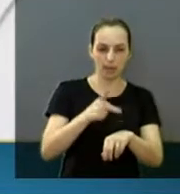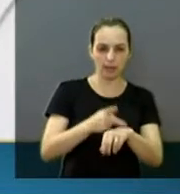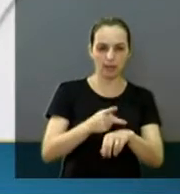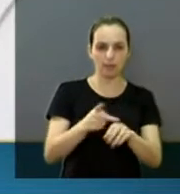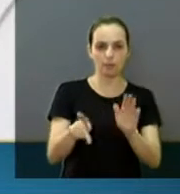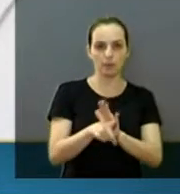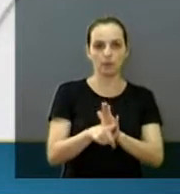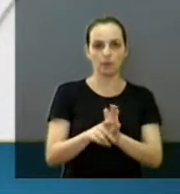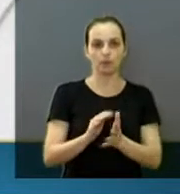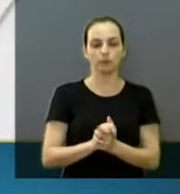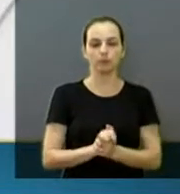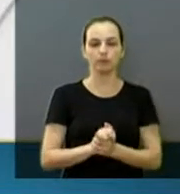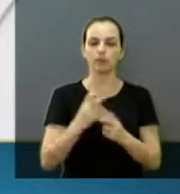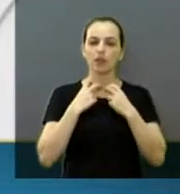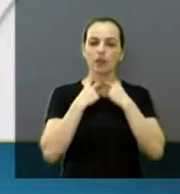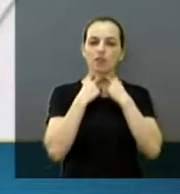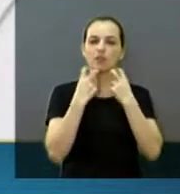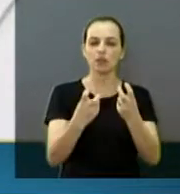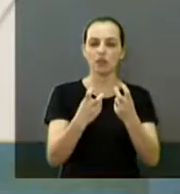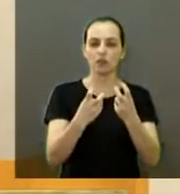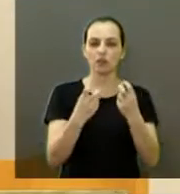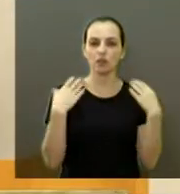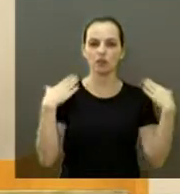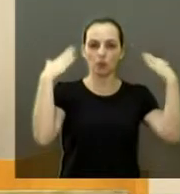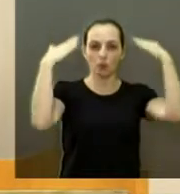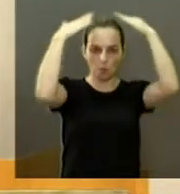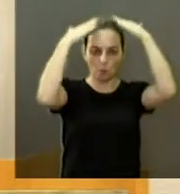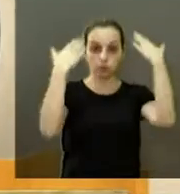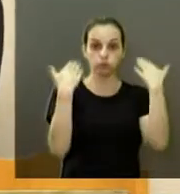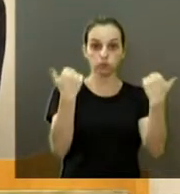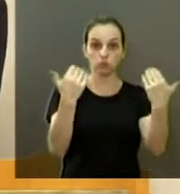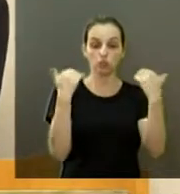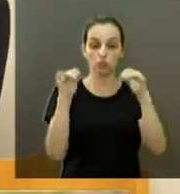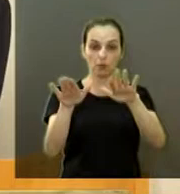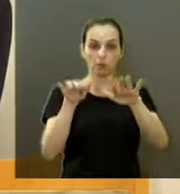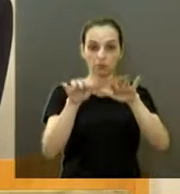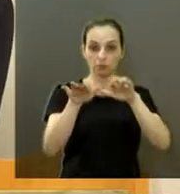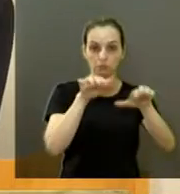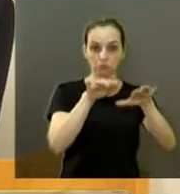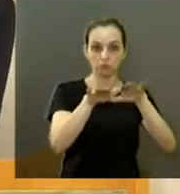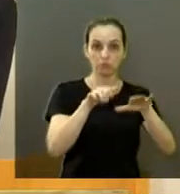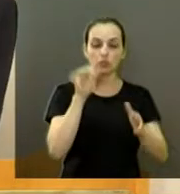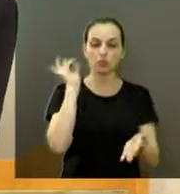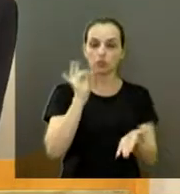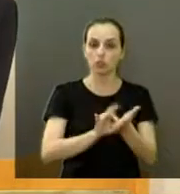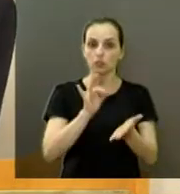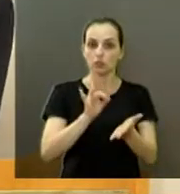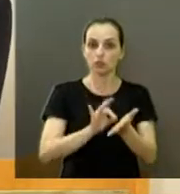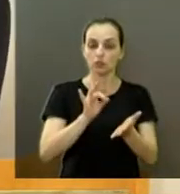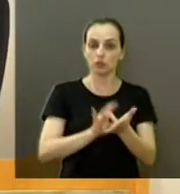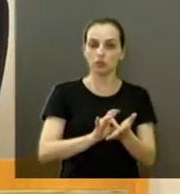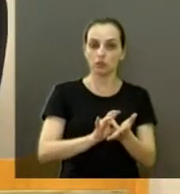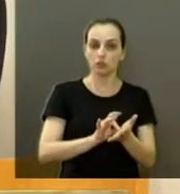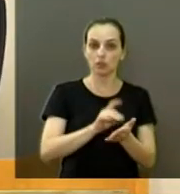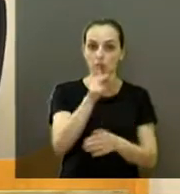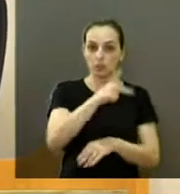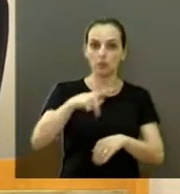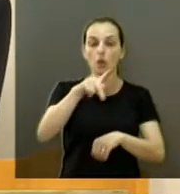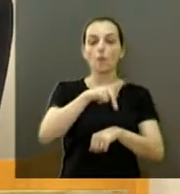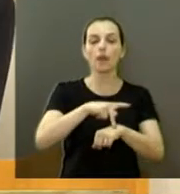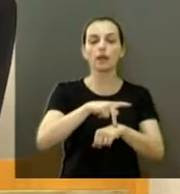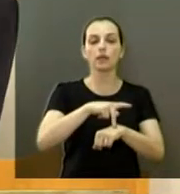Esse grito do Papa, esse chamamento do Papa é muito atual. para o nosso país.